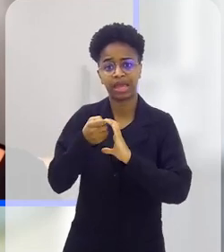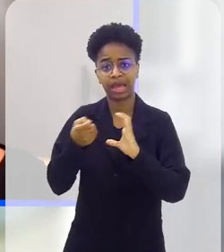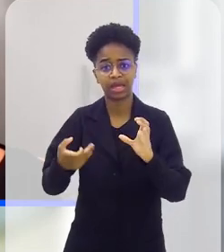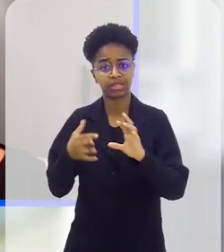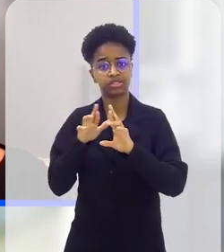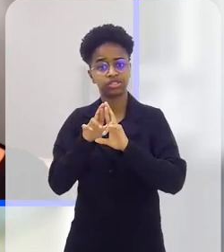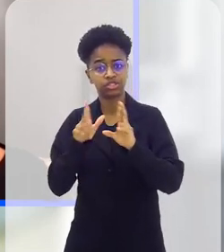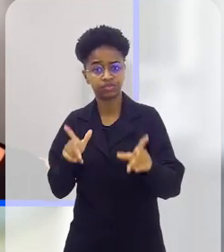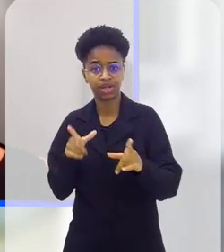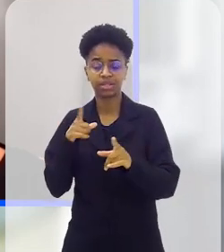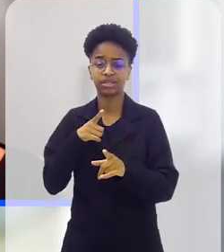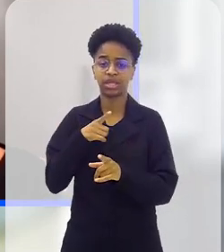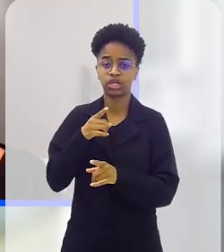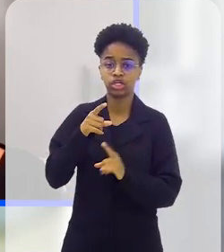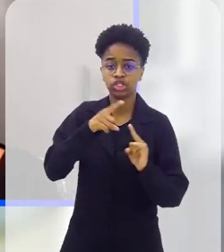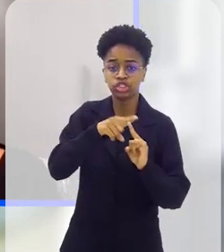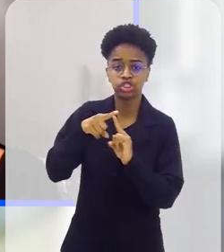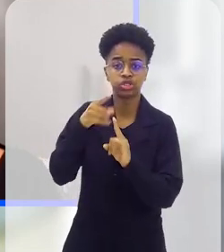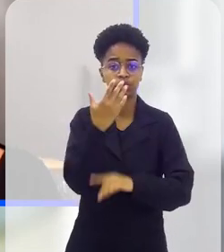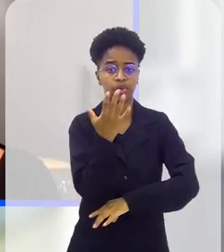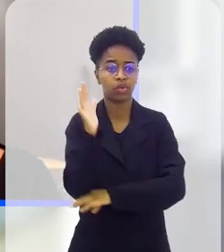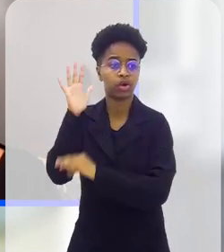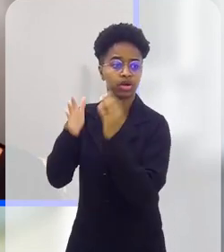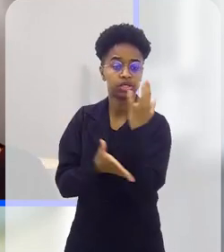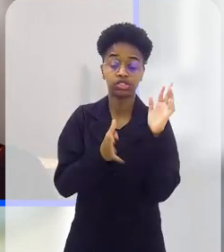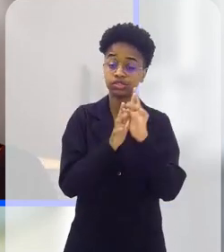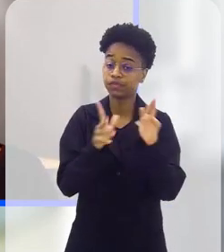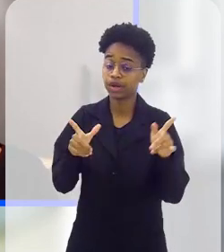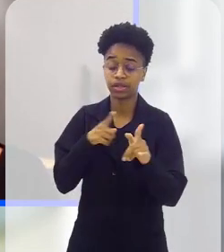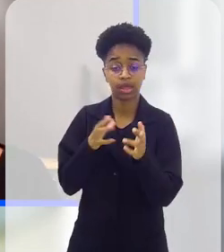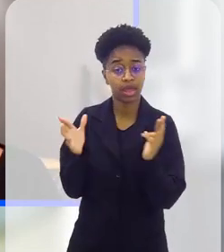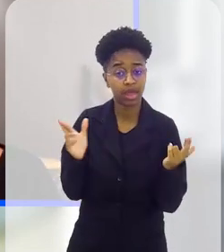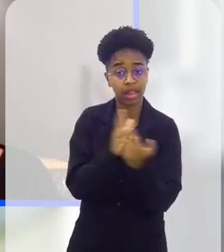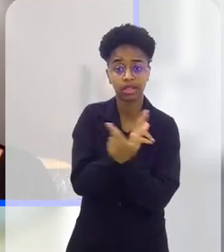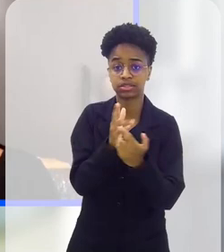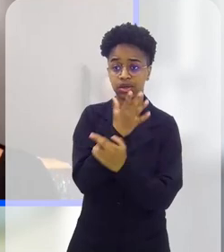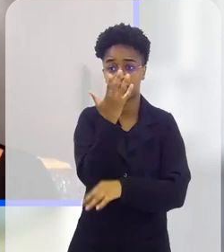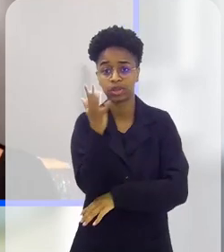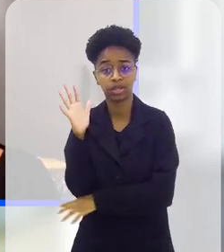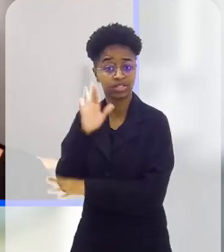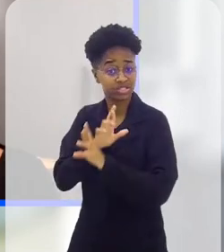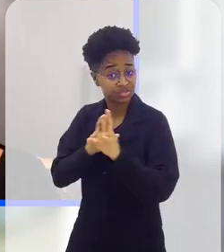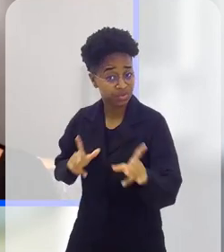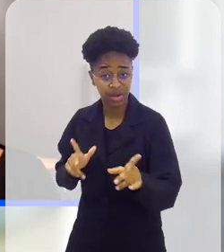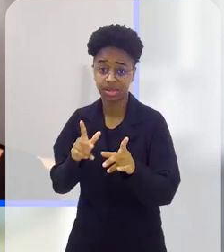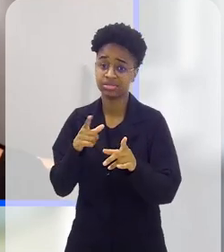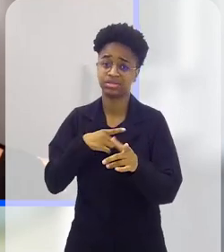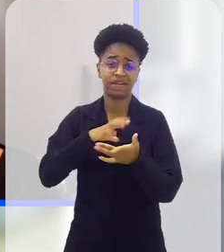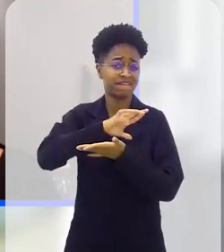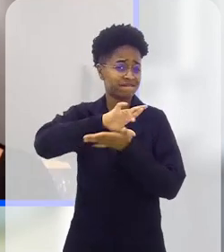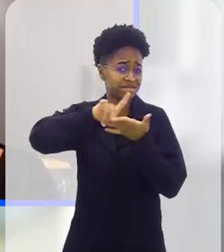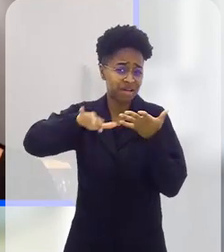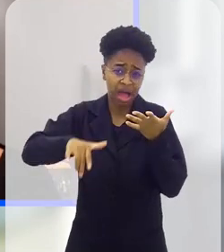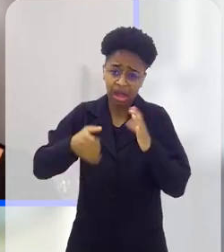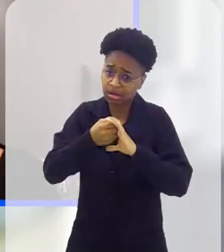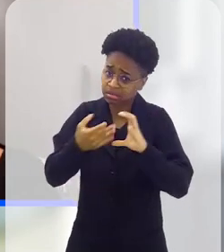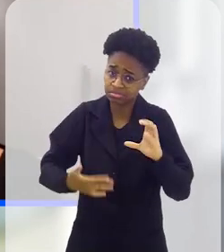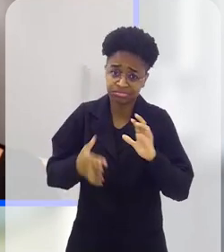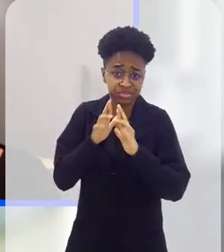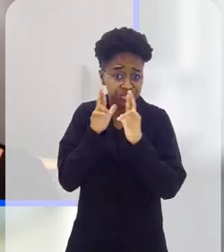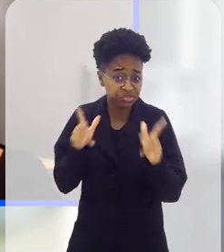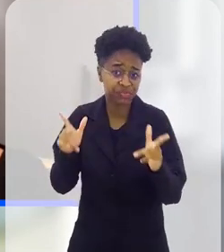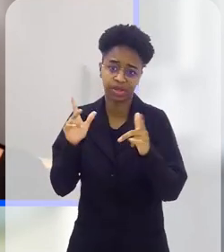com outras características, com outro bioma, com outra relação direta com a natureza, com outras florações, com outras sementes, com São várias